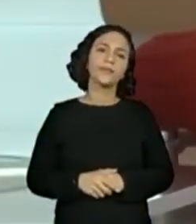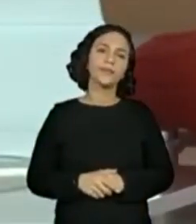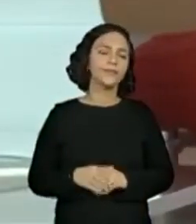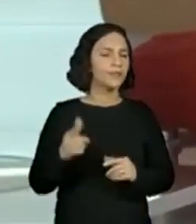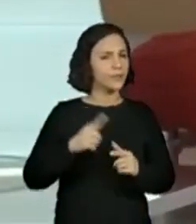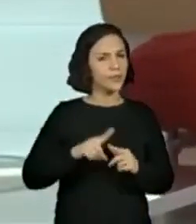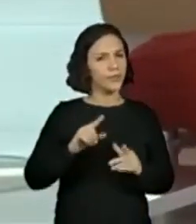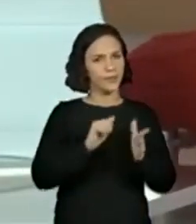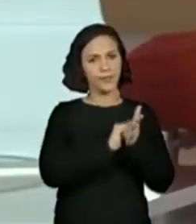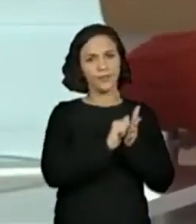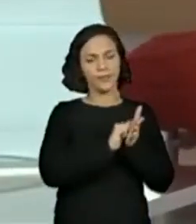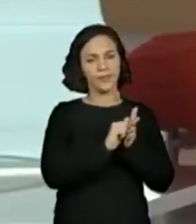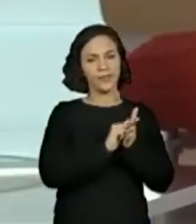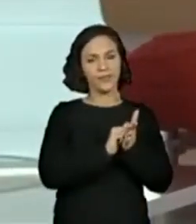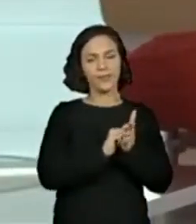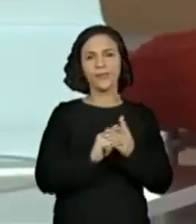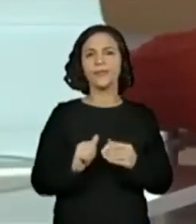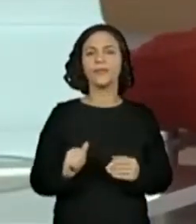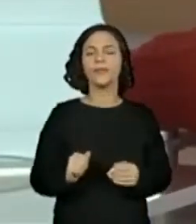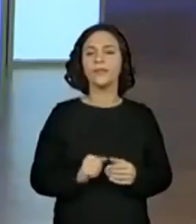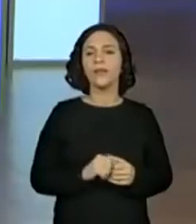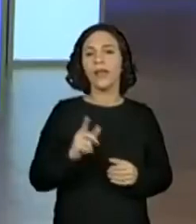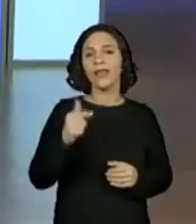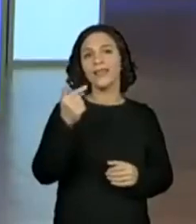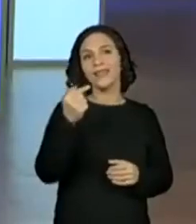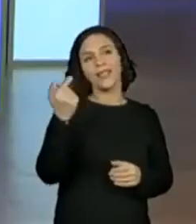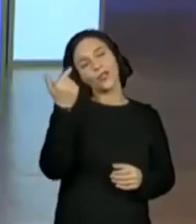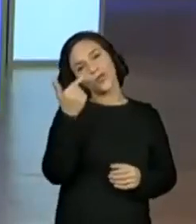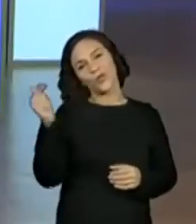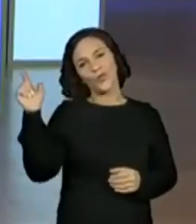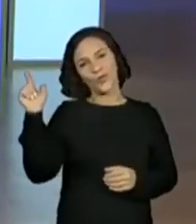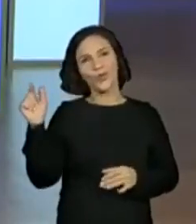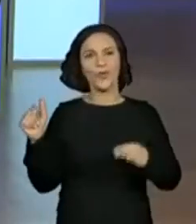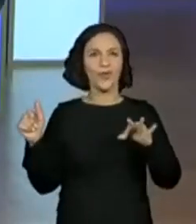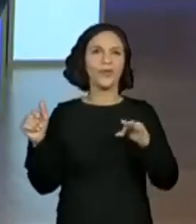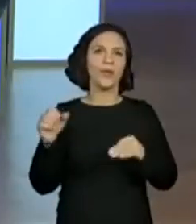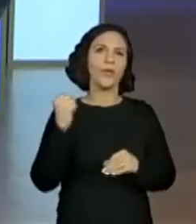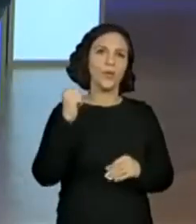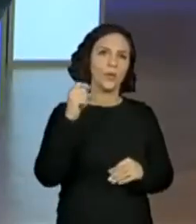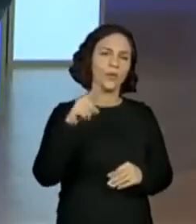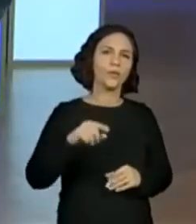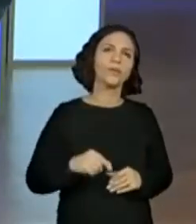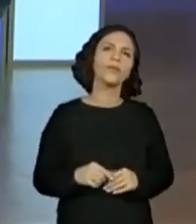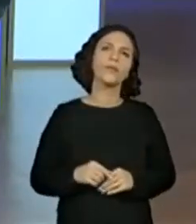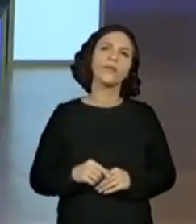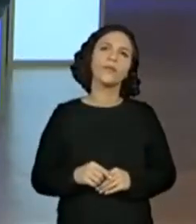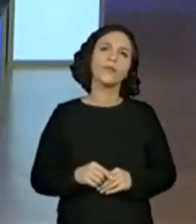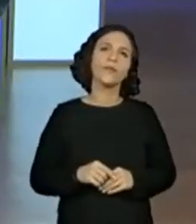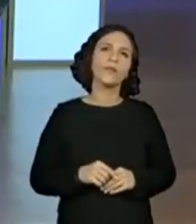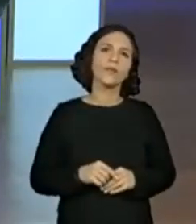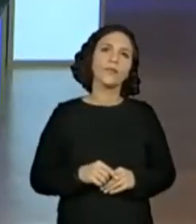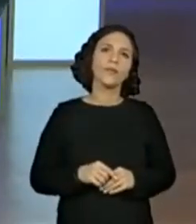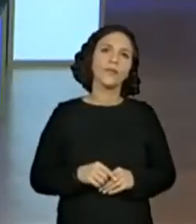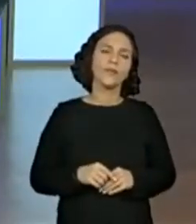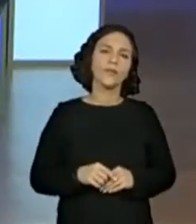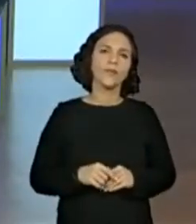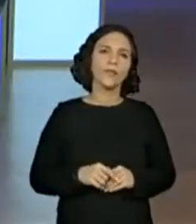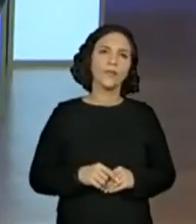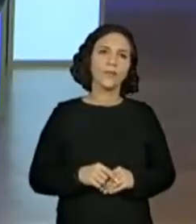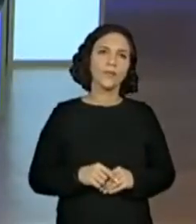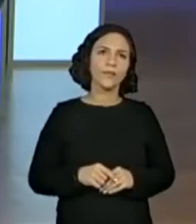tem problema. Mas que tinha sete, opa, tinha sete no outro, não é? Isso. Mas tranquilo, tem problema.